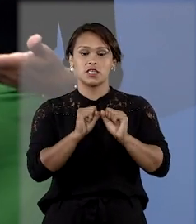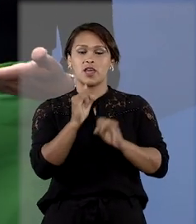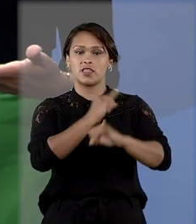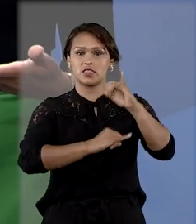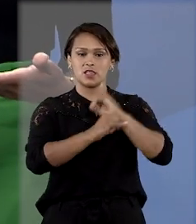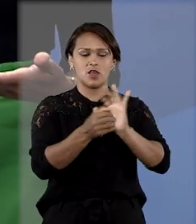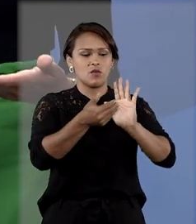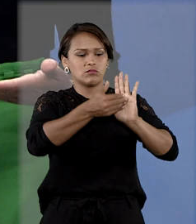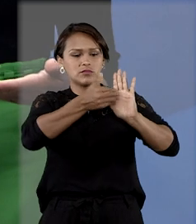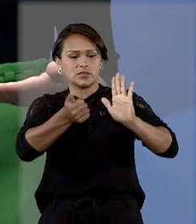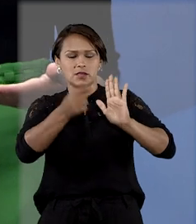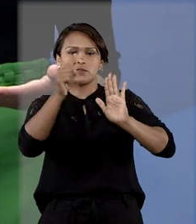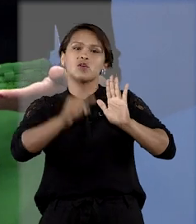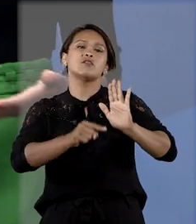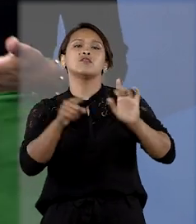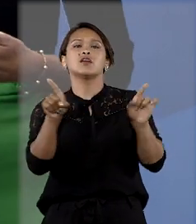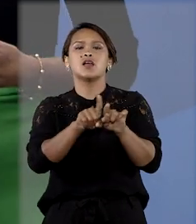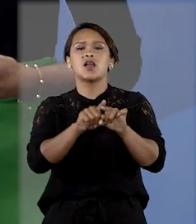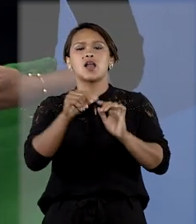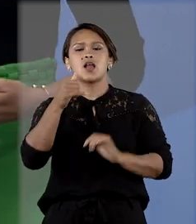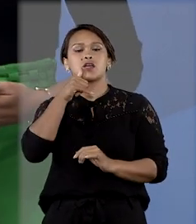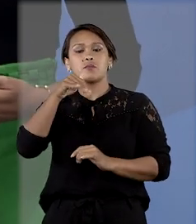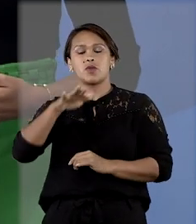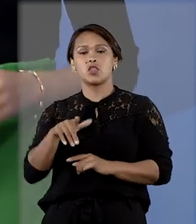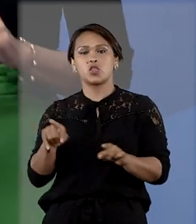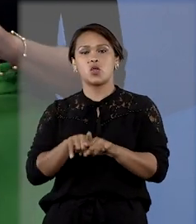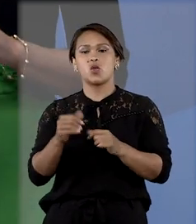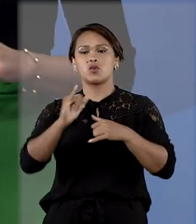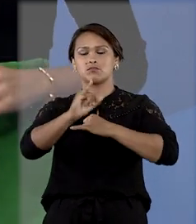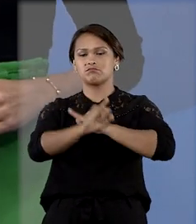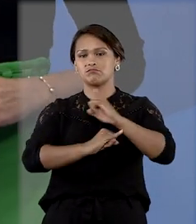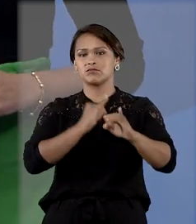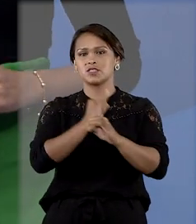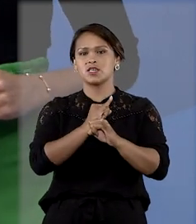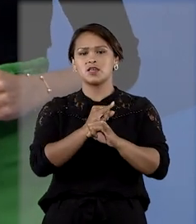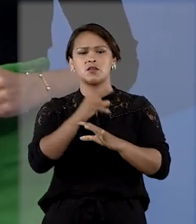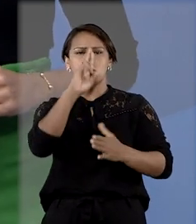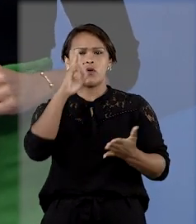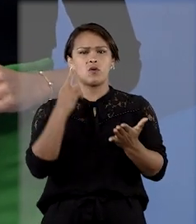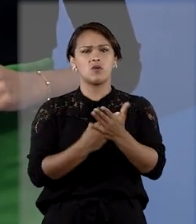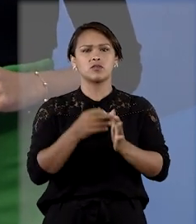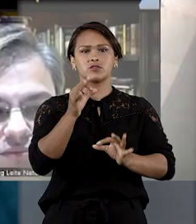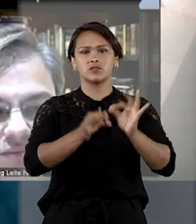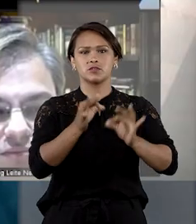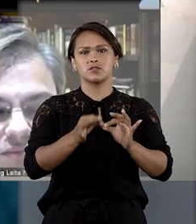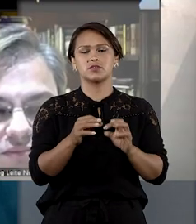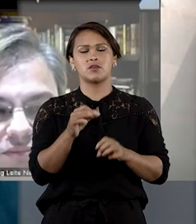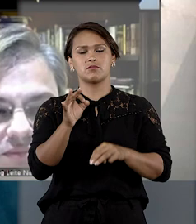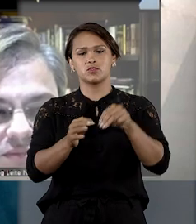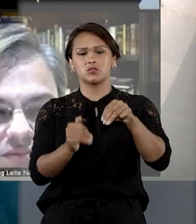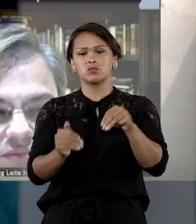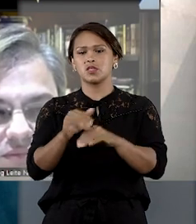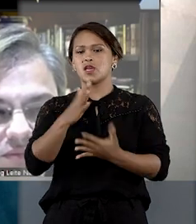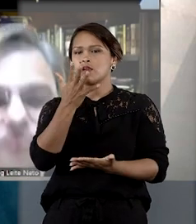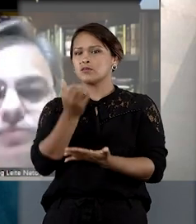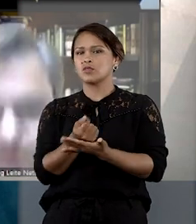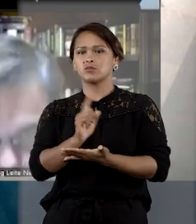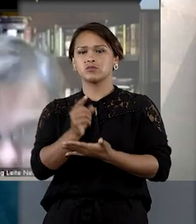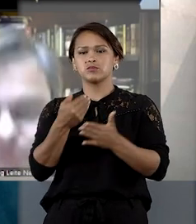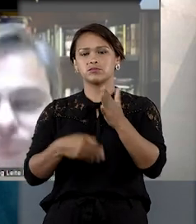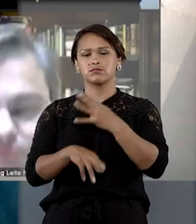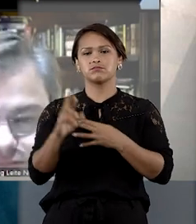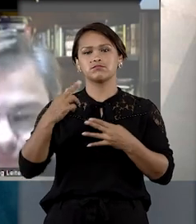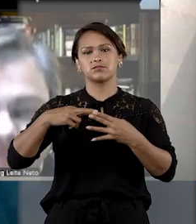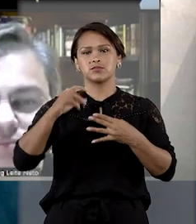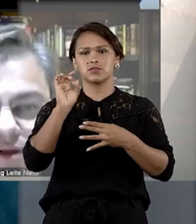deve remover conteúdo ofensivo a menor na internet, mesmo sem ordem judicial. Os ministros negaram o provimento